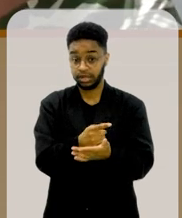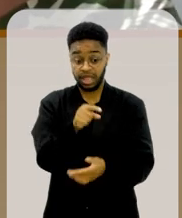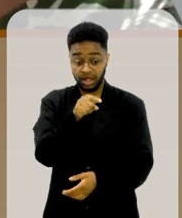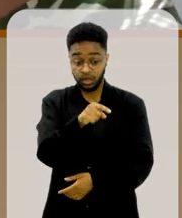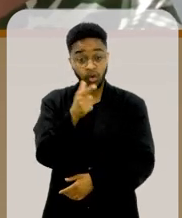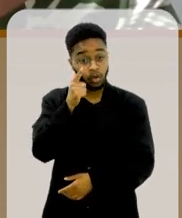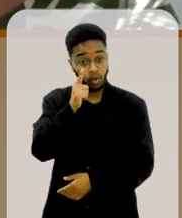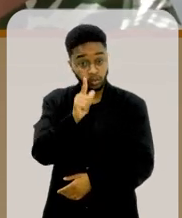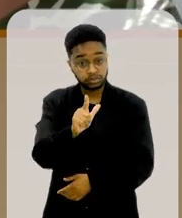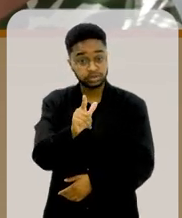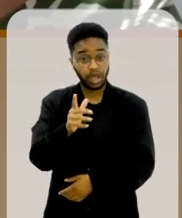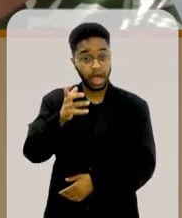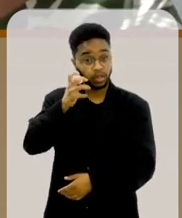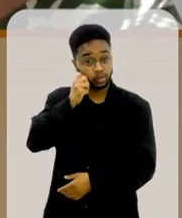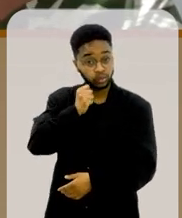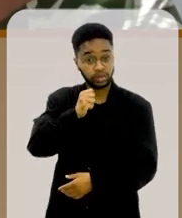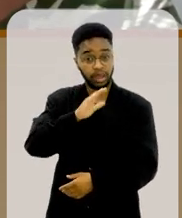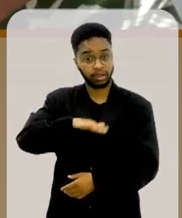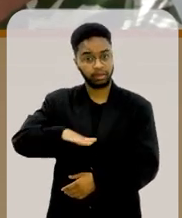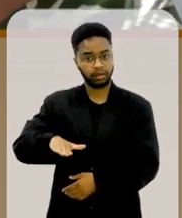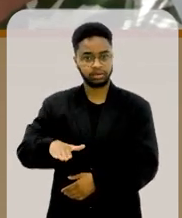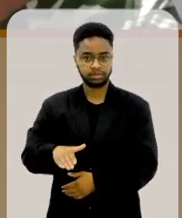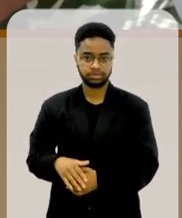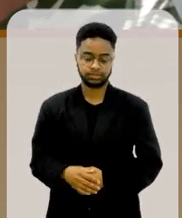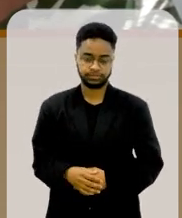ele conseguiu adotar uma criança.